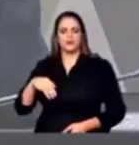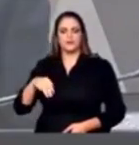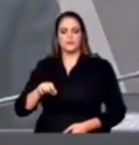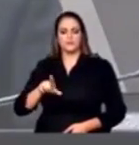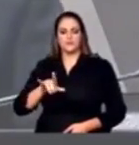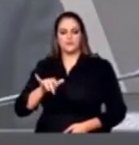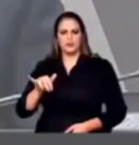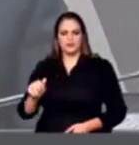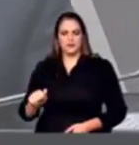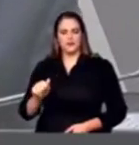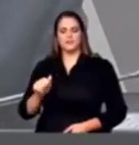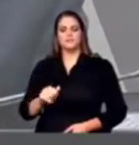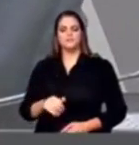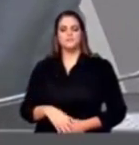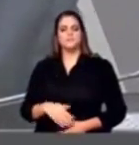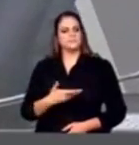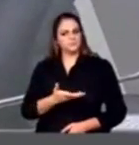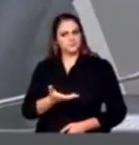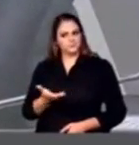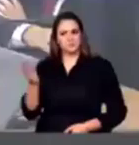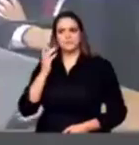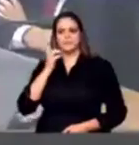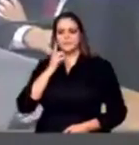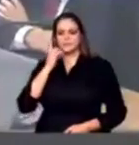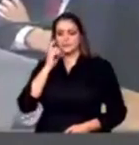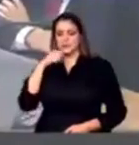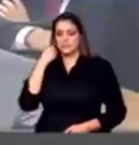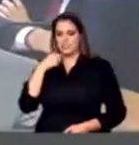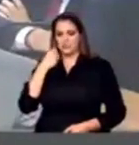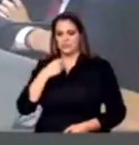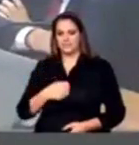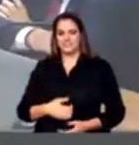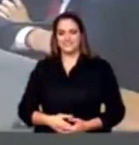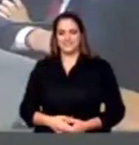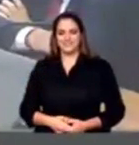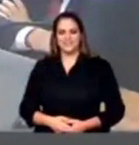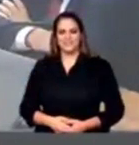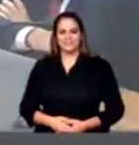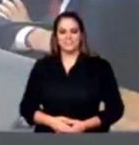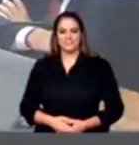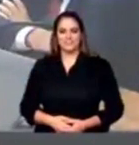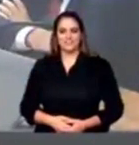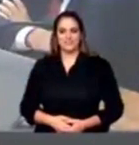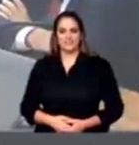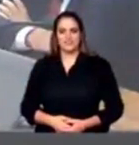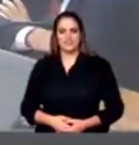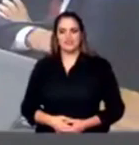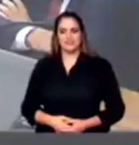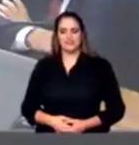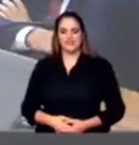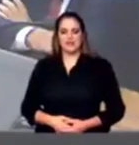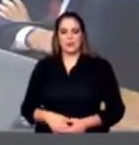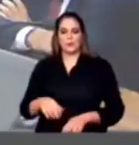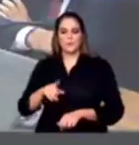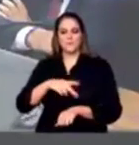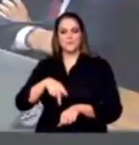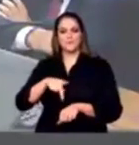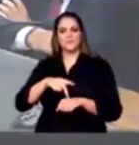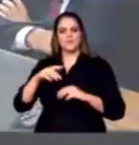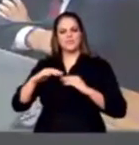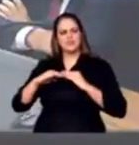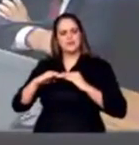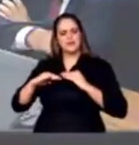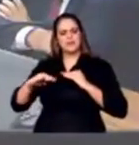demais senadores. O preço da estabilidade é a eterna vigilância.